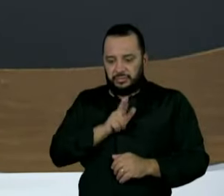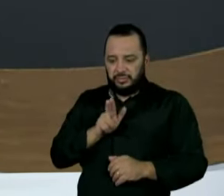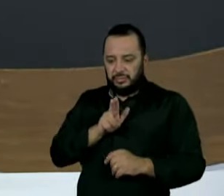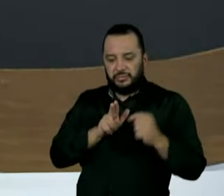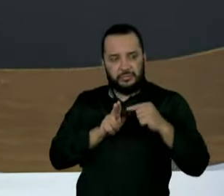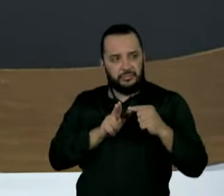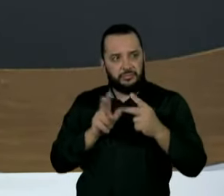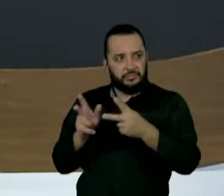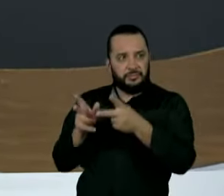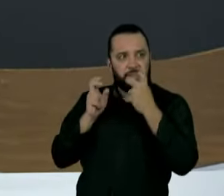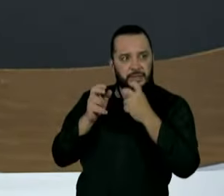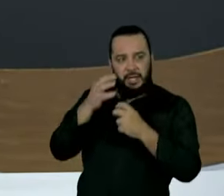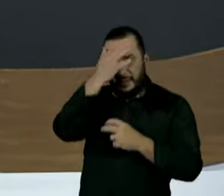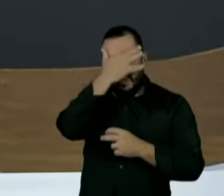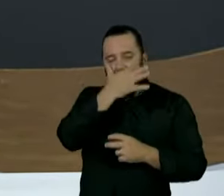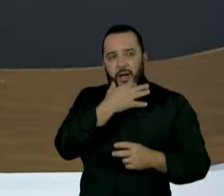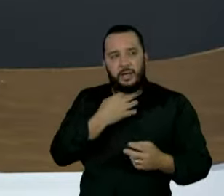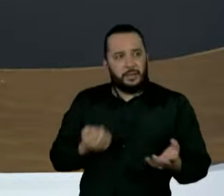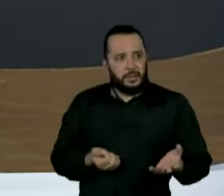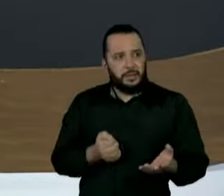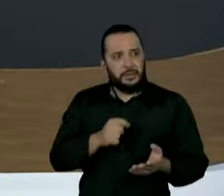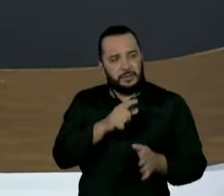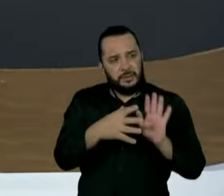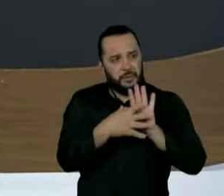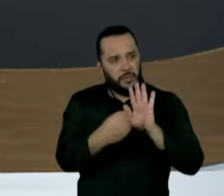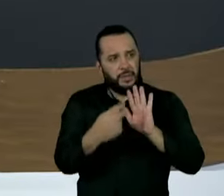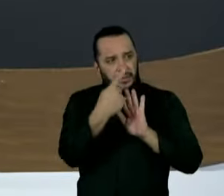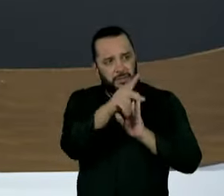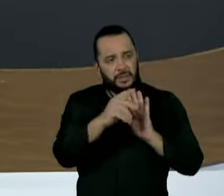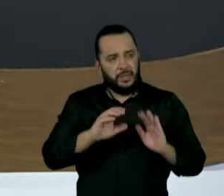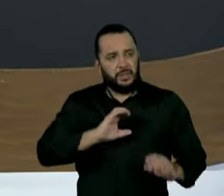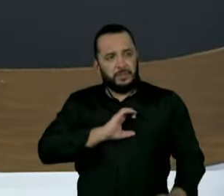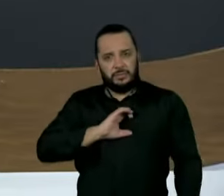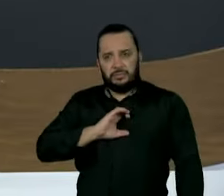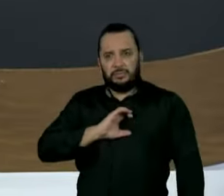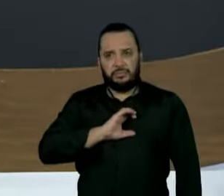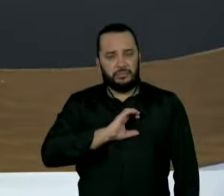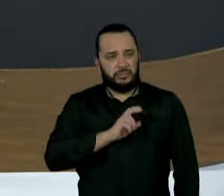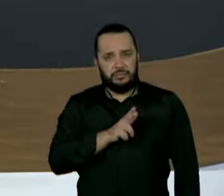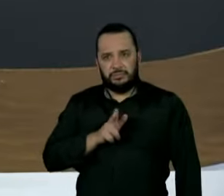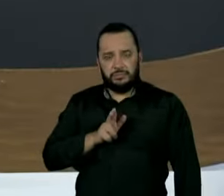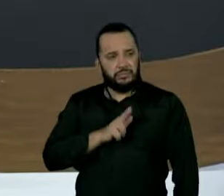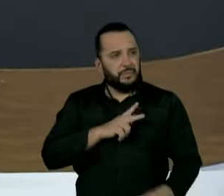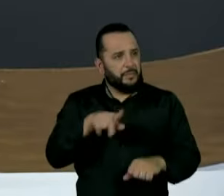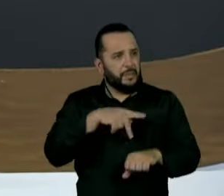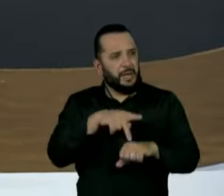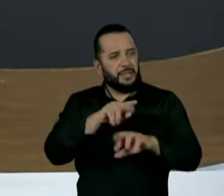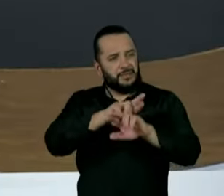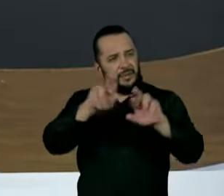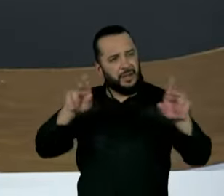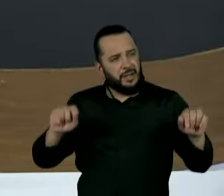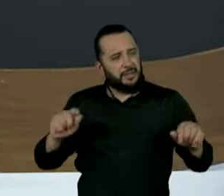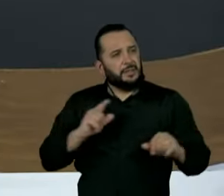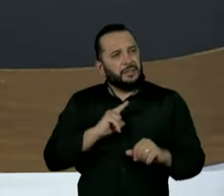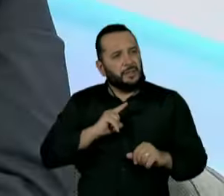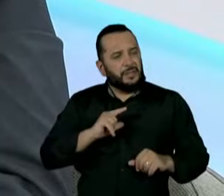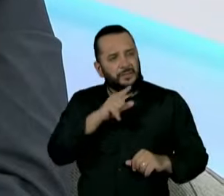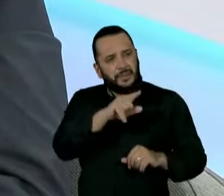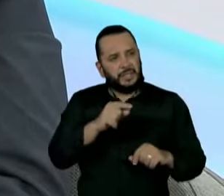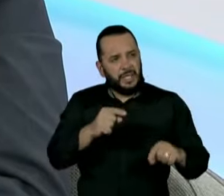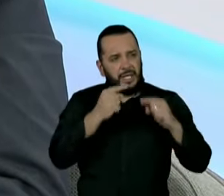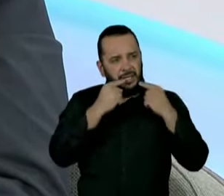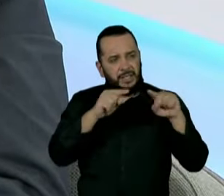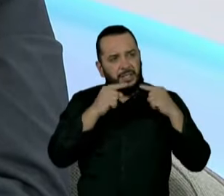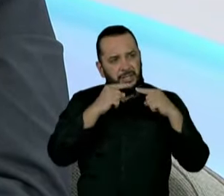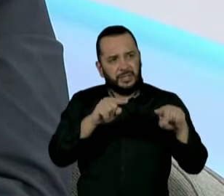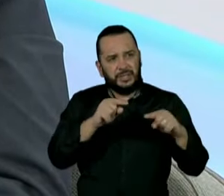policial. Esse modelo de câmeras nos uniformes é adotado em vários países. Essa sua crítica